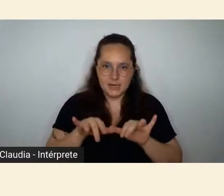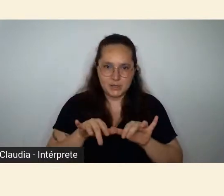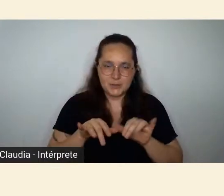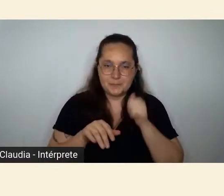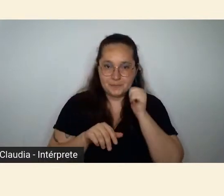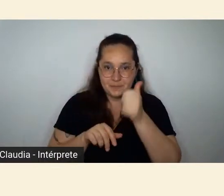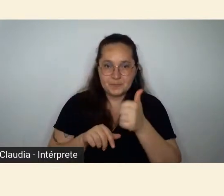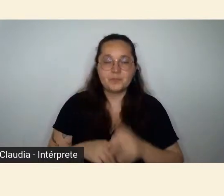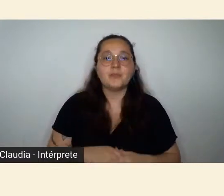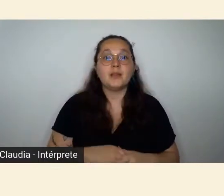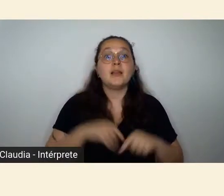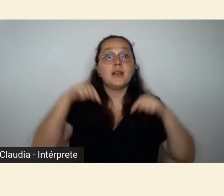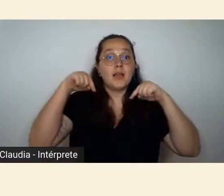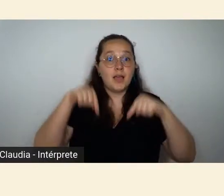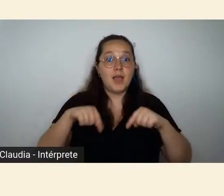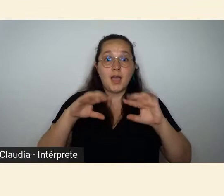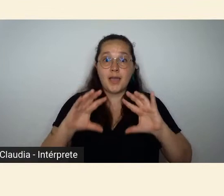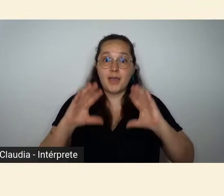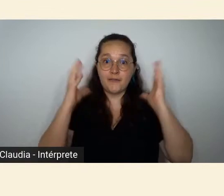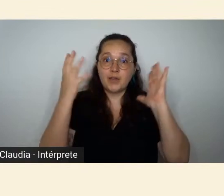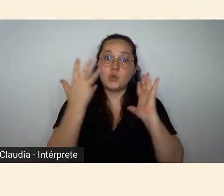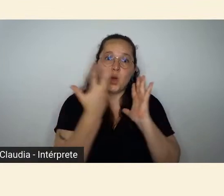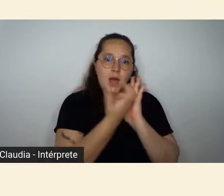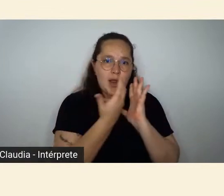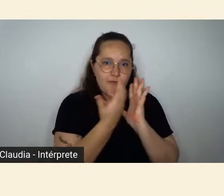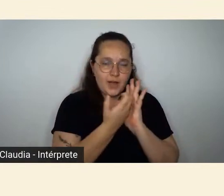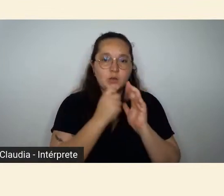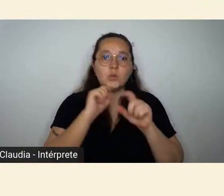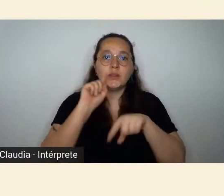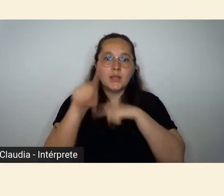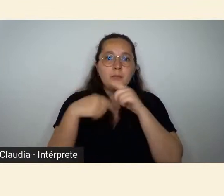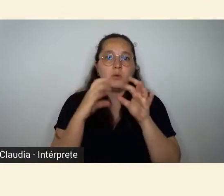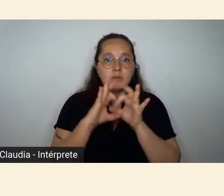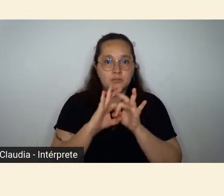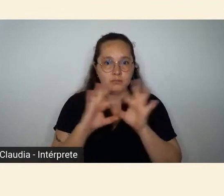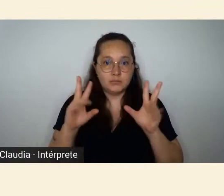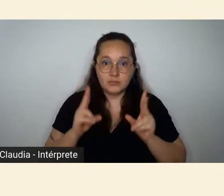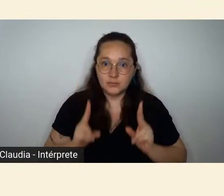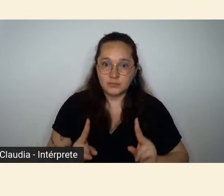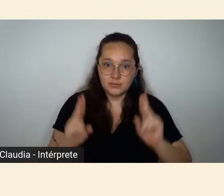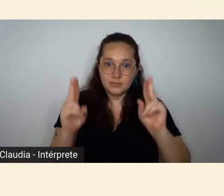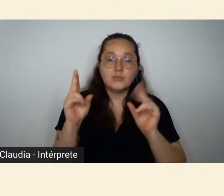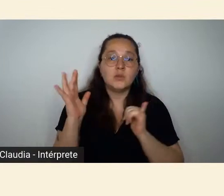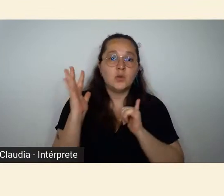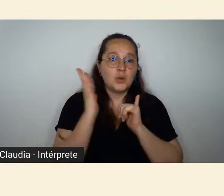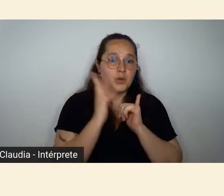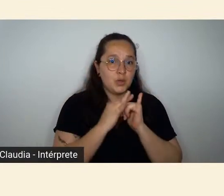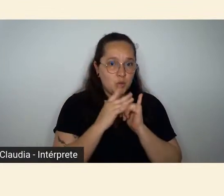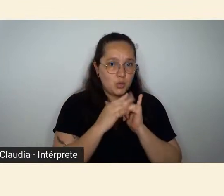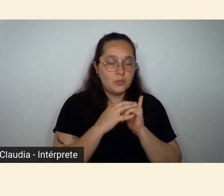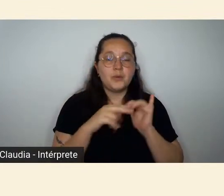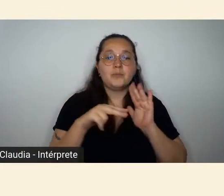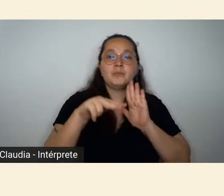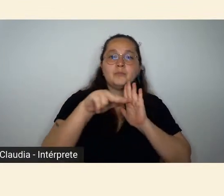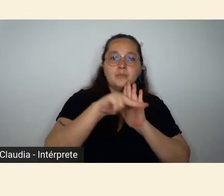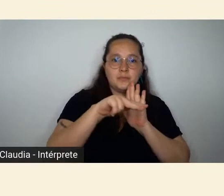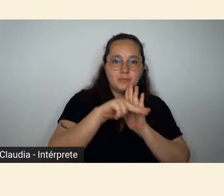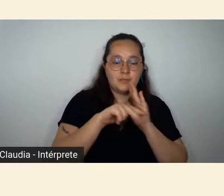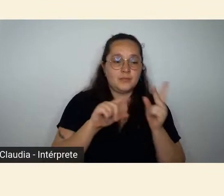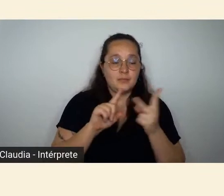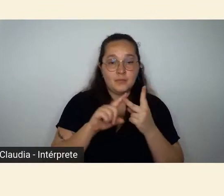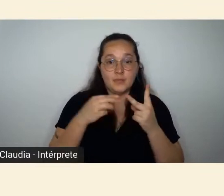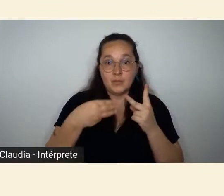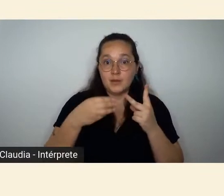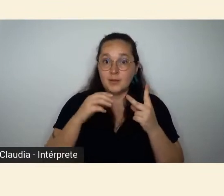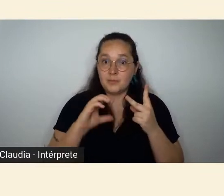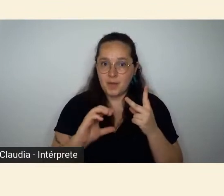evento está sendo gravado e vai permanecer disponível nos canais de YouTube, do IMS, do MaquiUSP e da Pinacoteca.